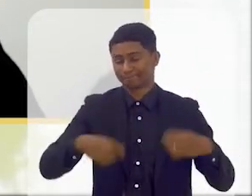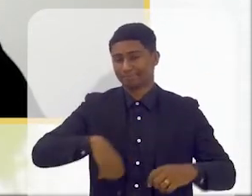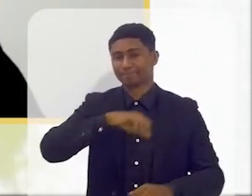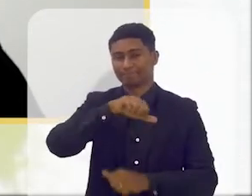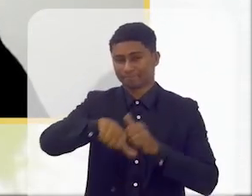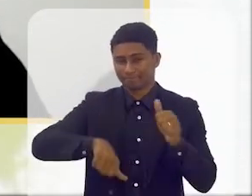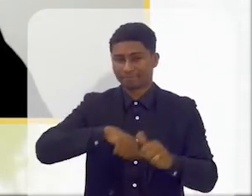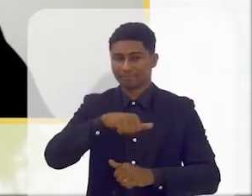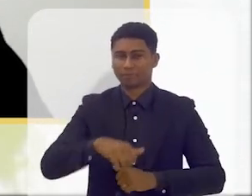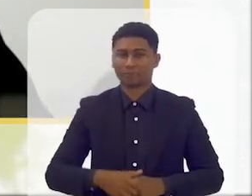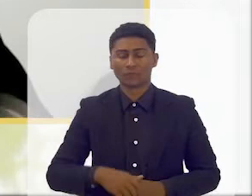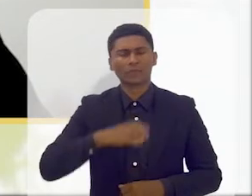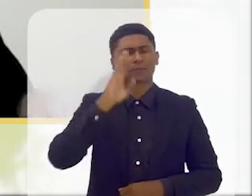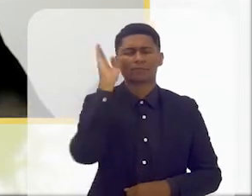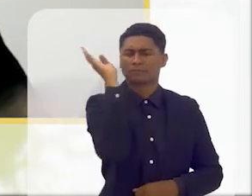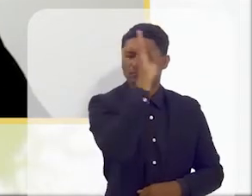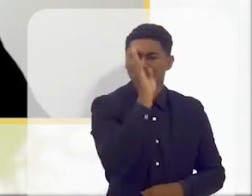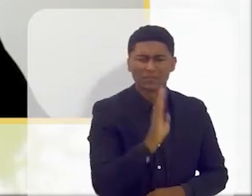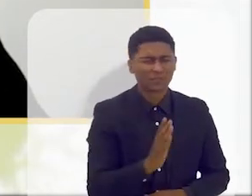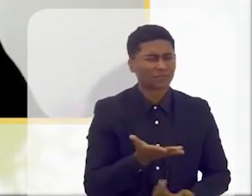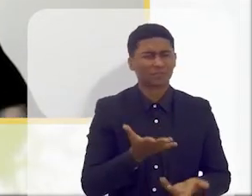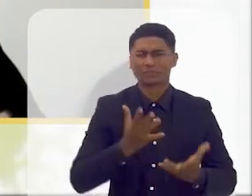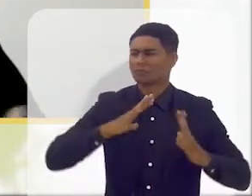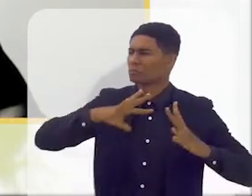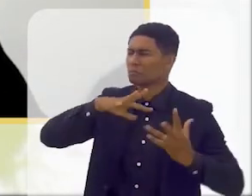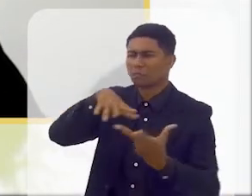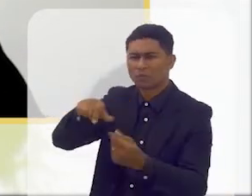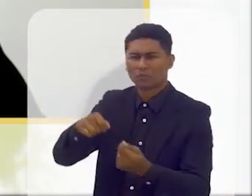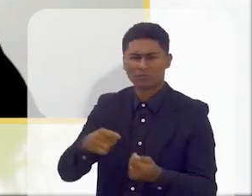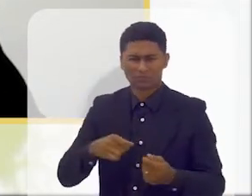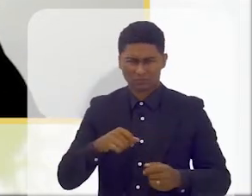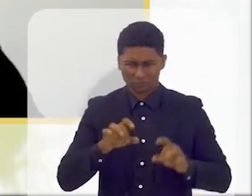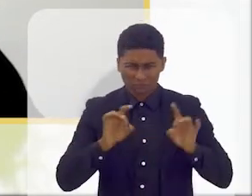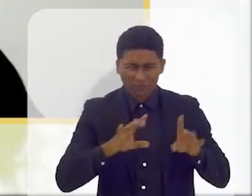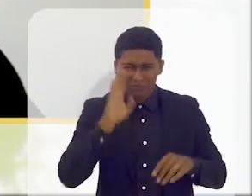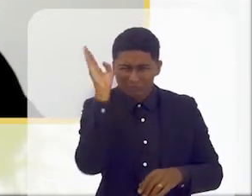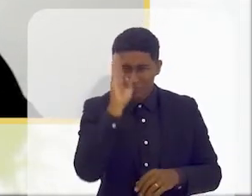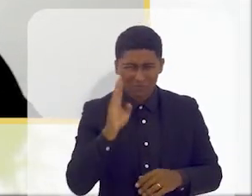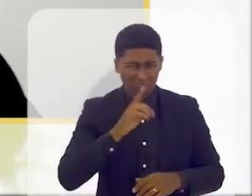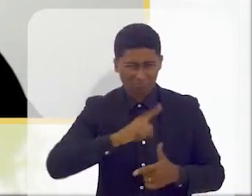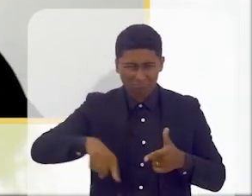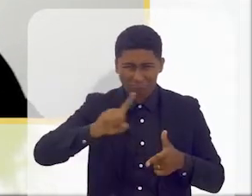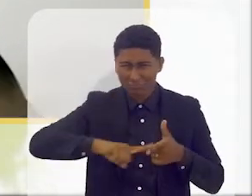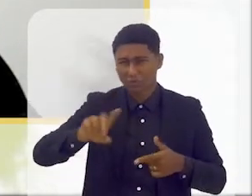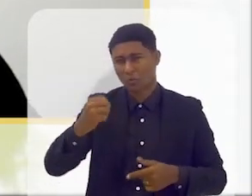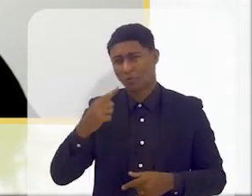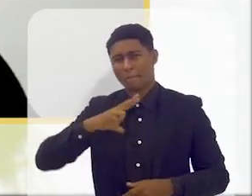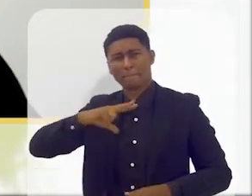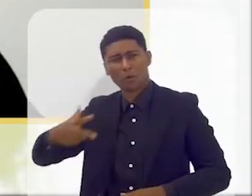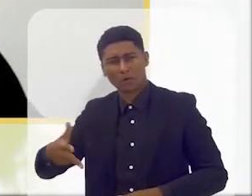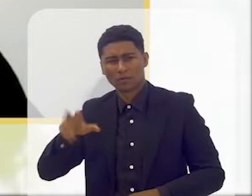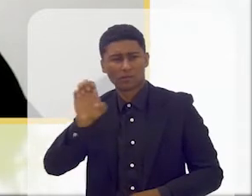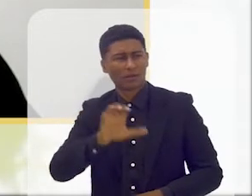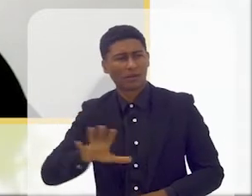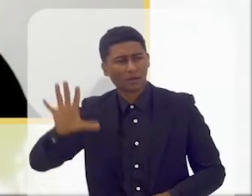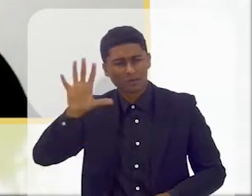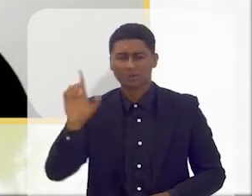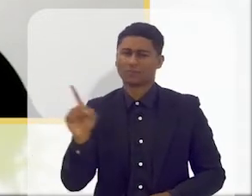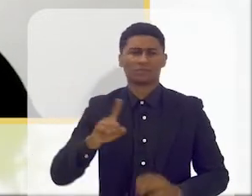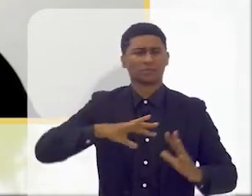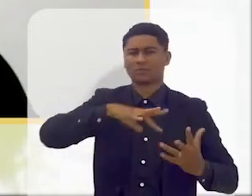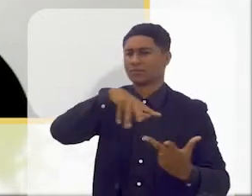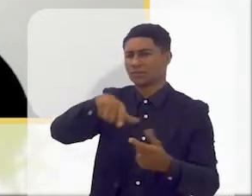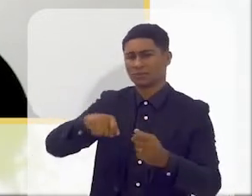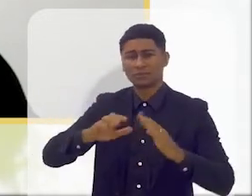no Brasil, no mundo. Ou seja, não é um problema do Brasil, não é um problema de Portugal, não é um problema da Europa, é um problema